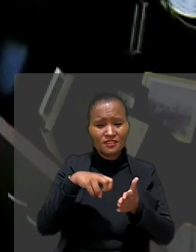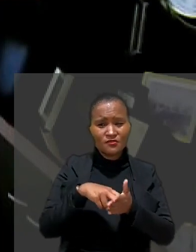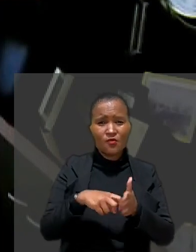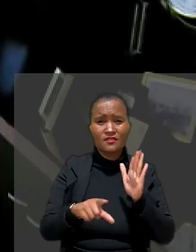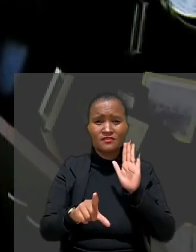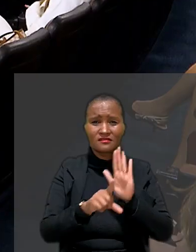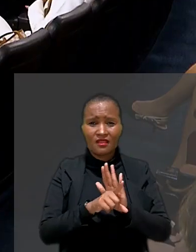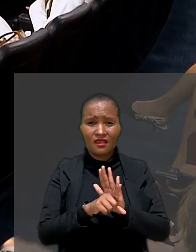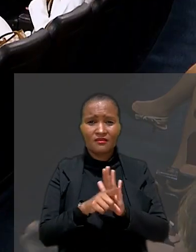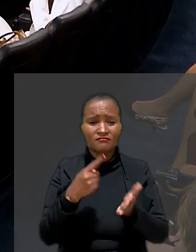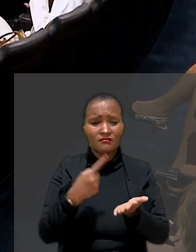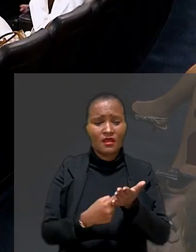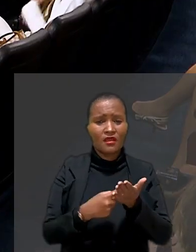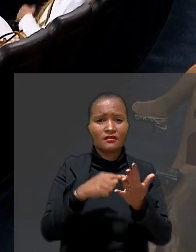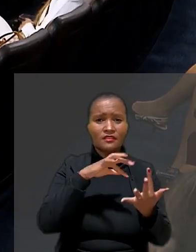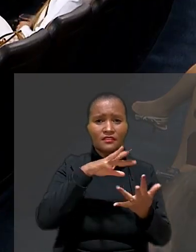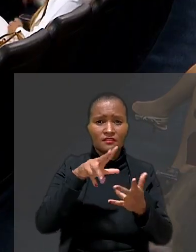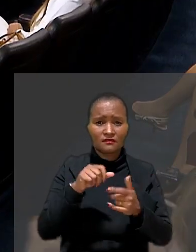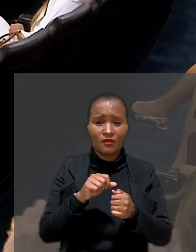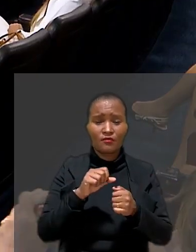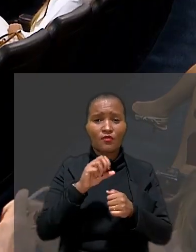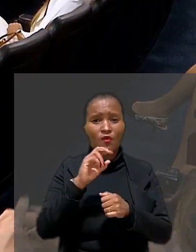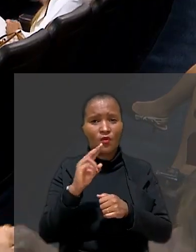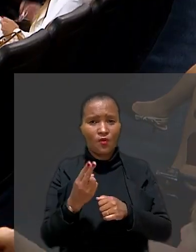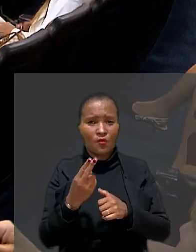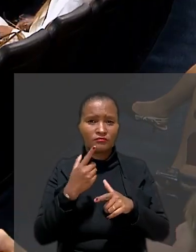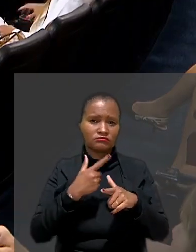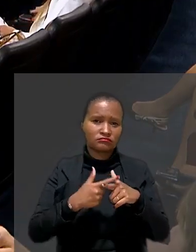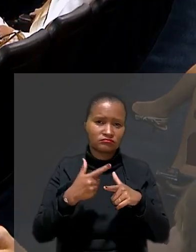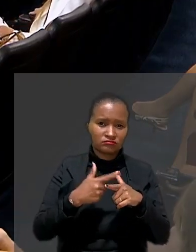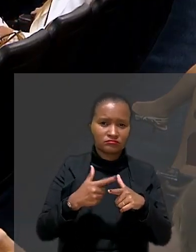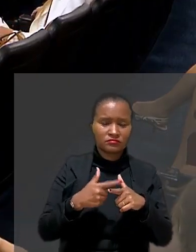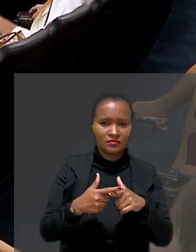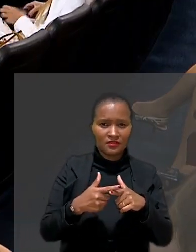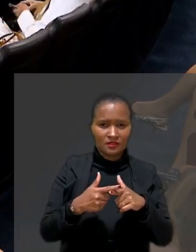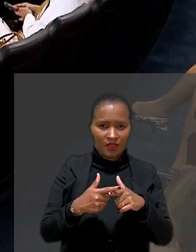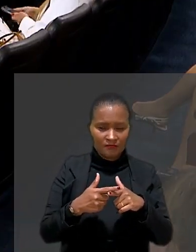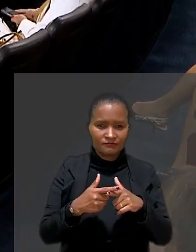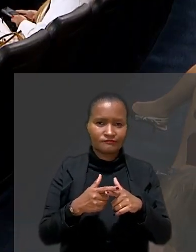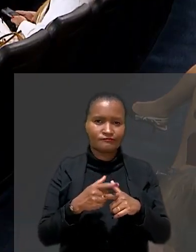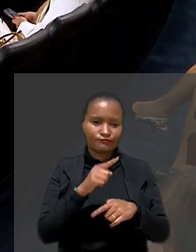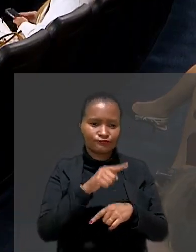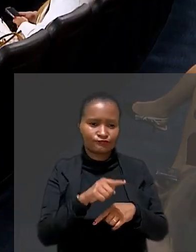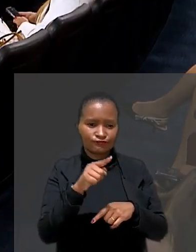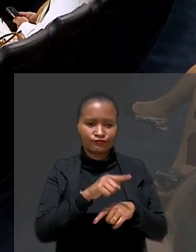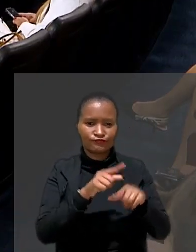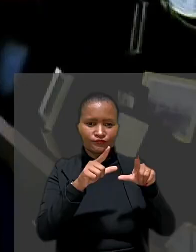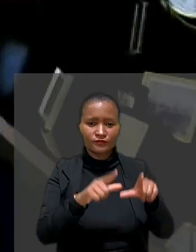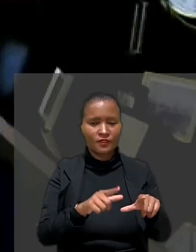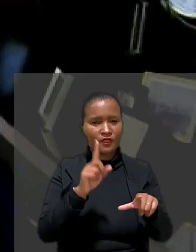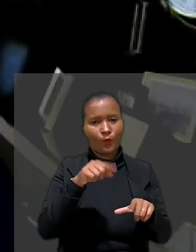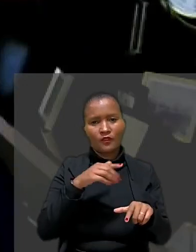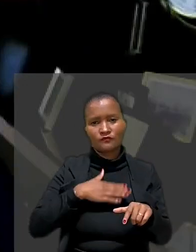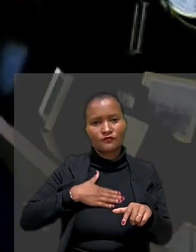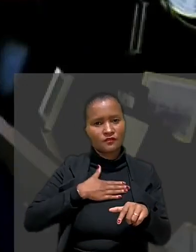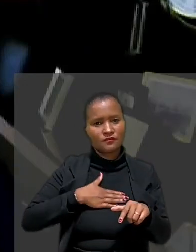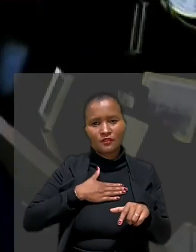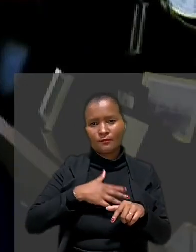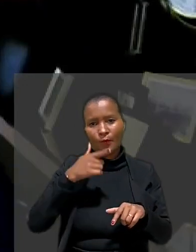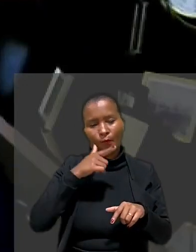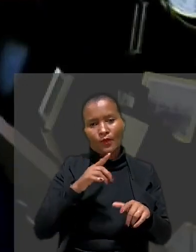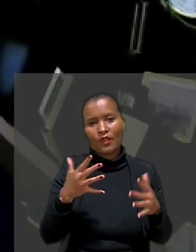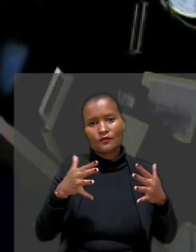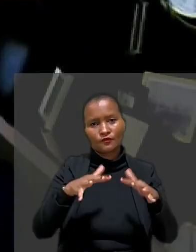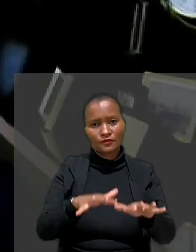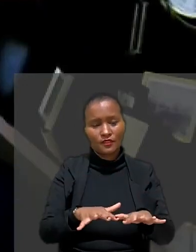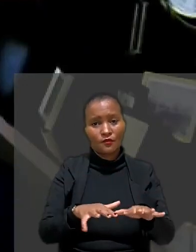internacionais ou interdição de estabelecimentos não são suficientes para garantir inclusão. O ministro defendeu